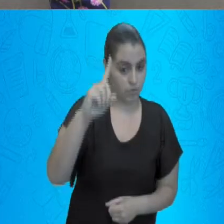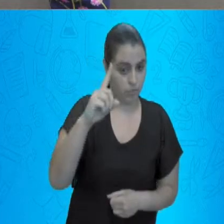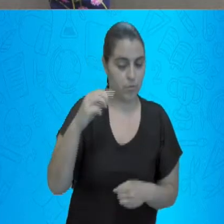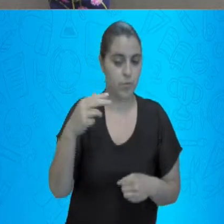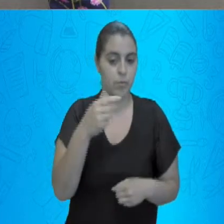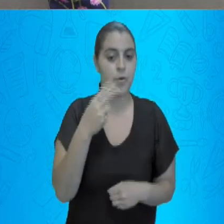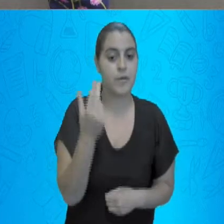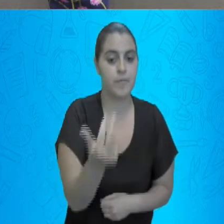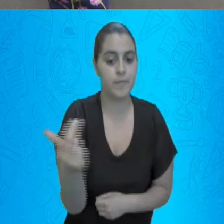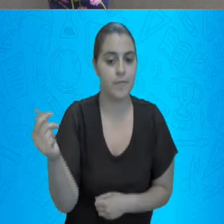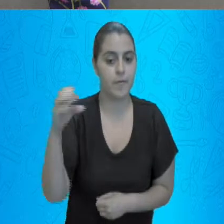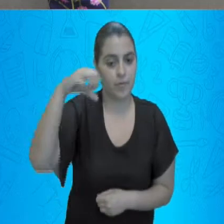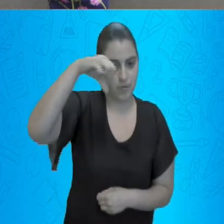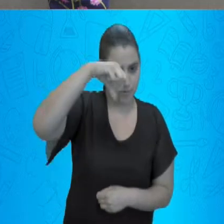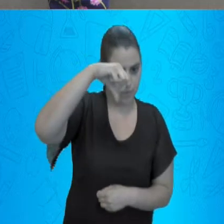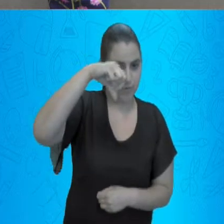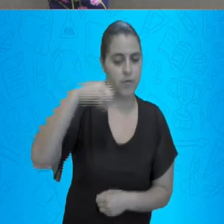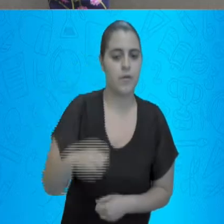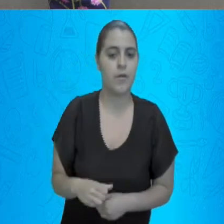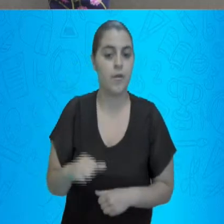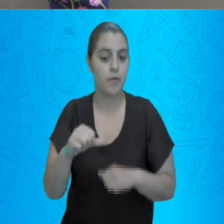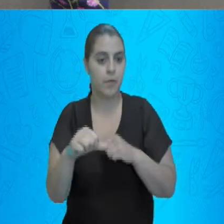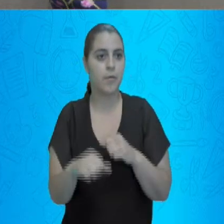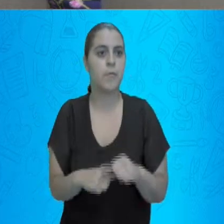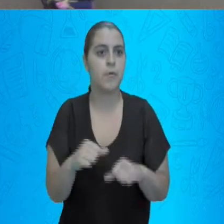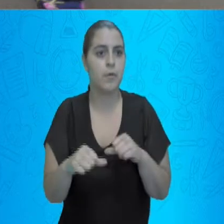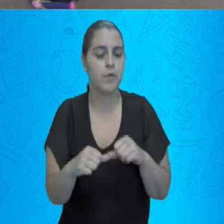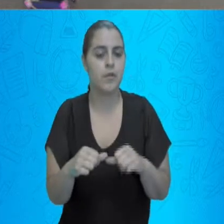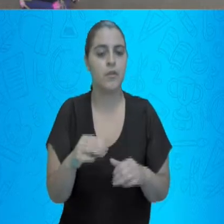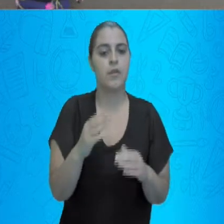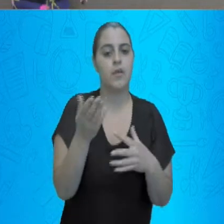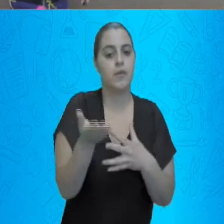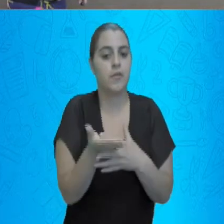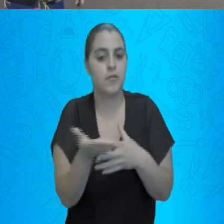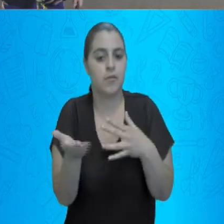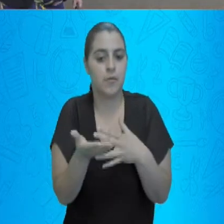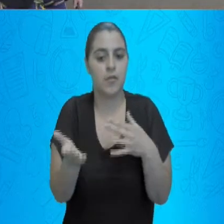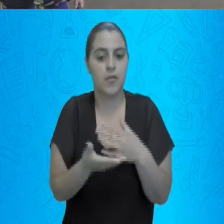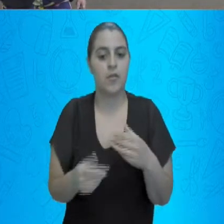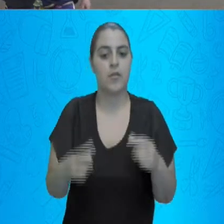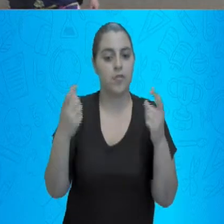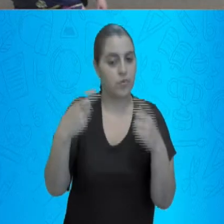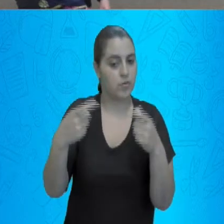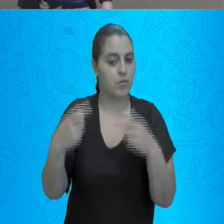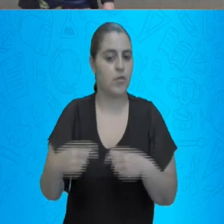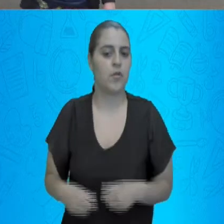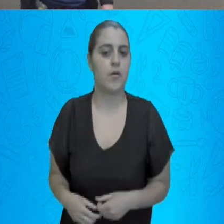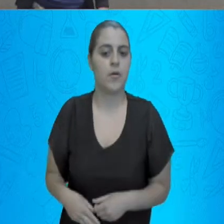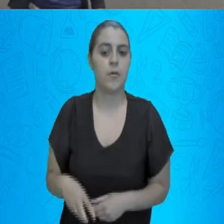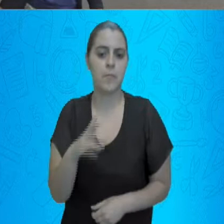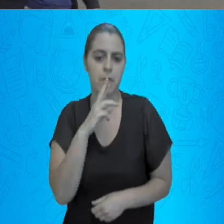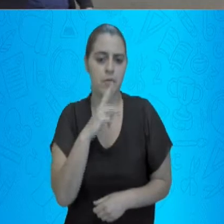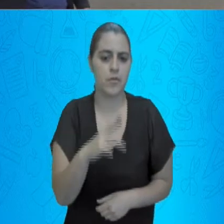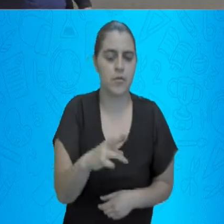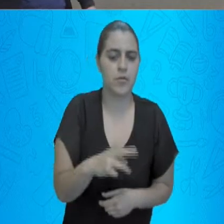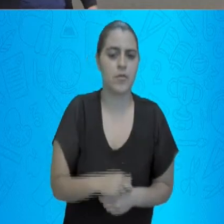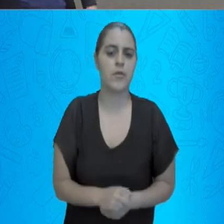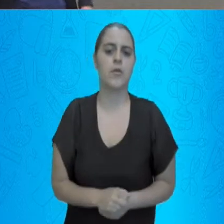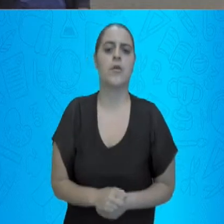a 9, repare que eu troquei as parcelas de lugar. Mas o resultado